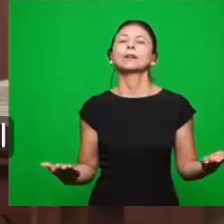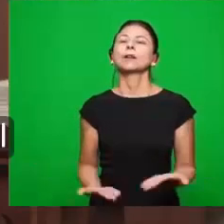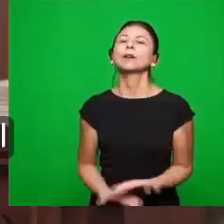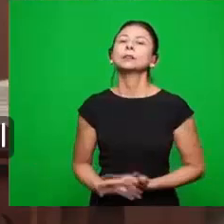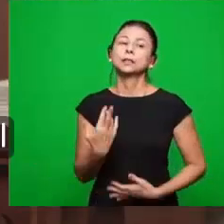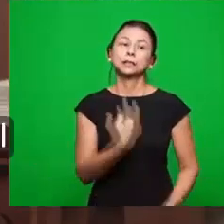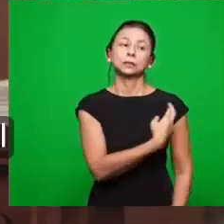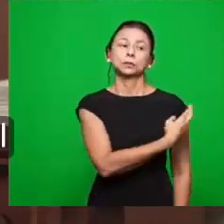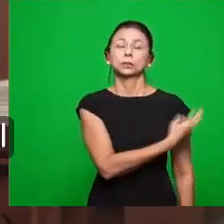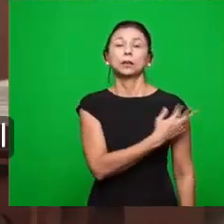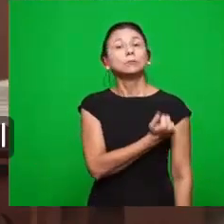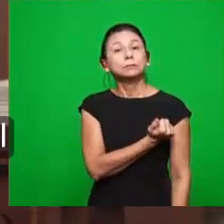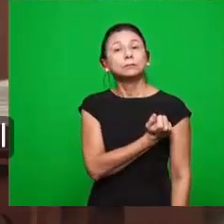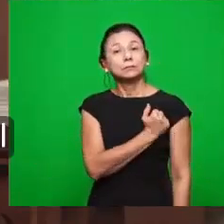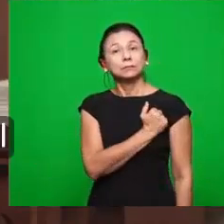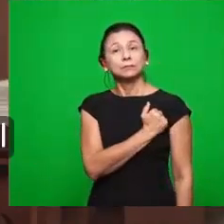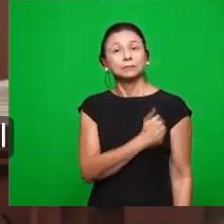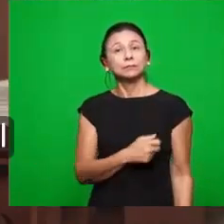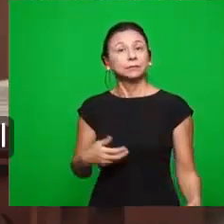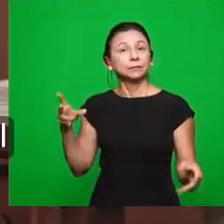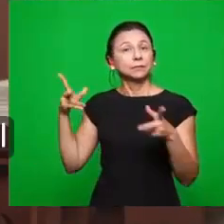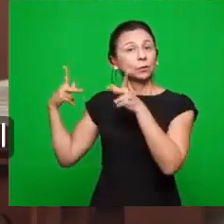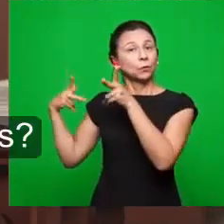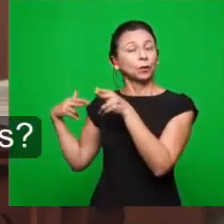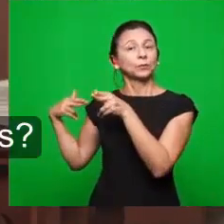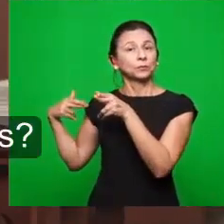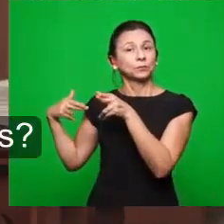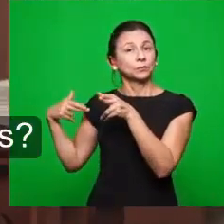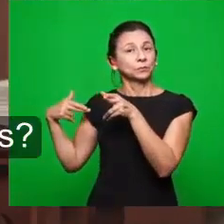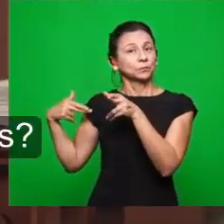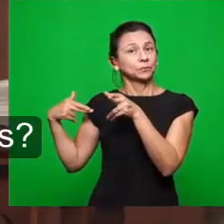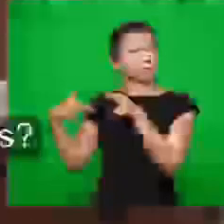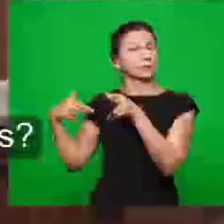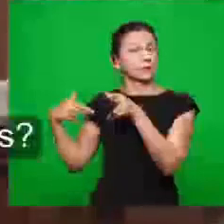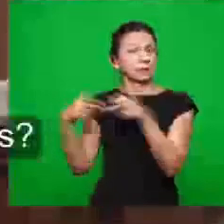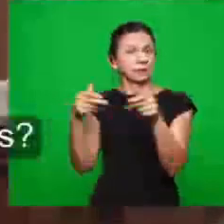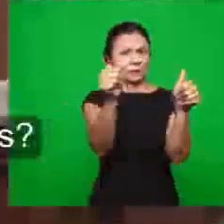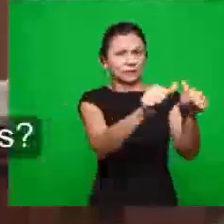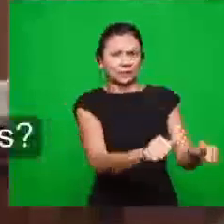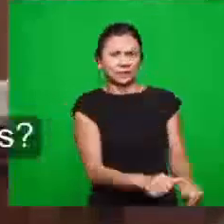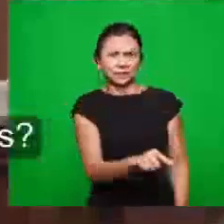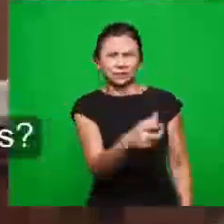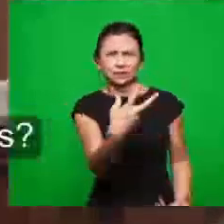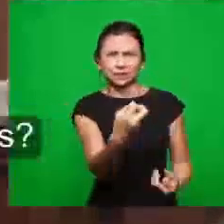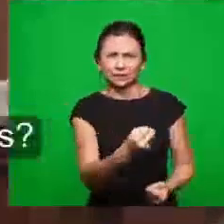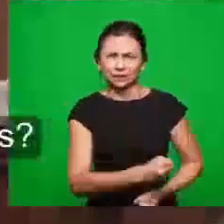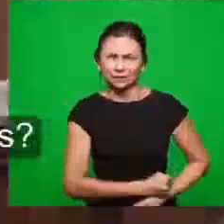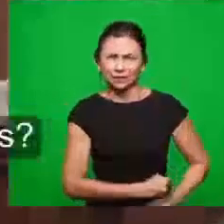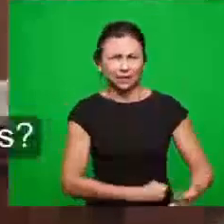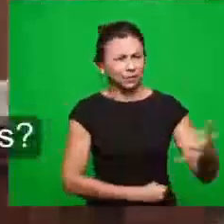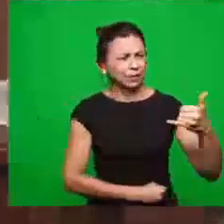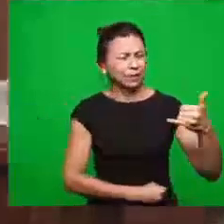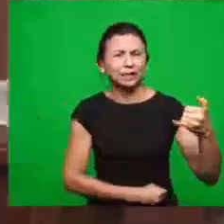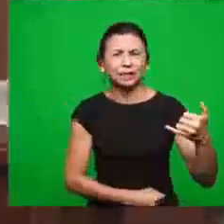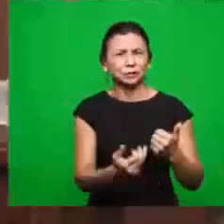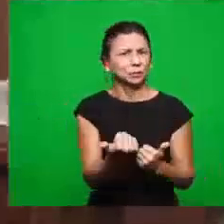Ou nós vamos tirar isso, ou vamos aceitar isso. O que Jezabel está ditando, nós vamos aceitar o ditado